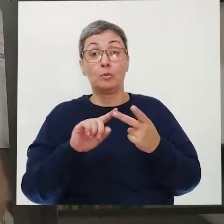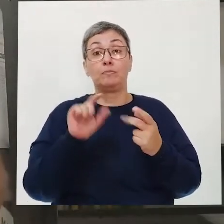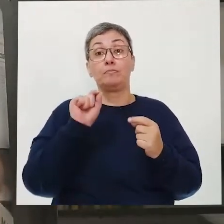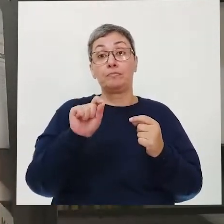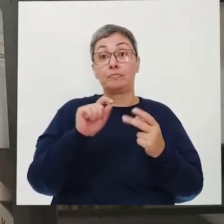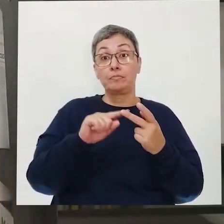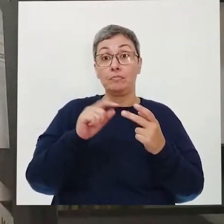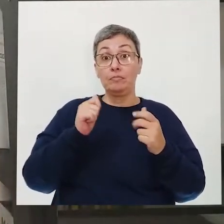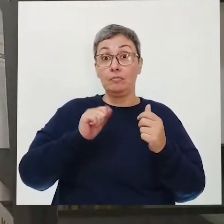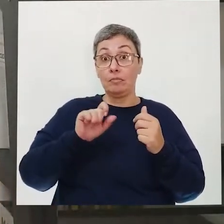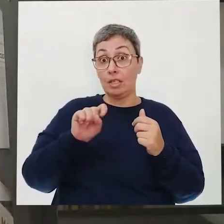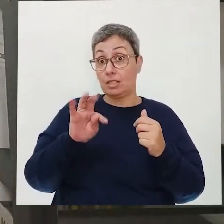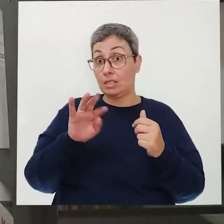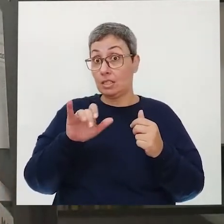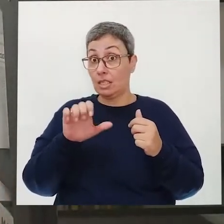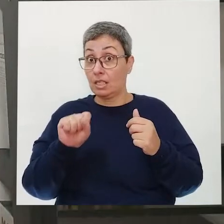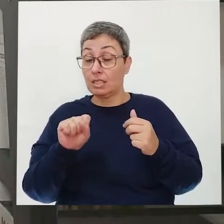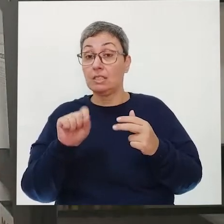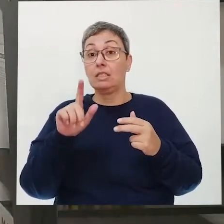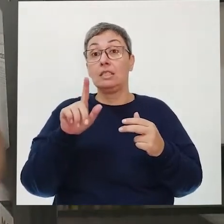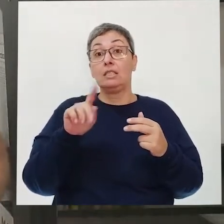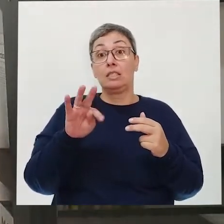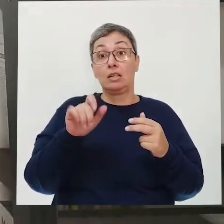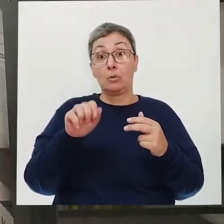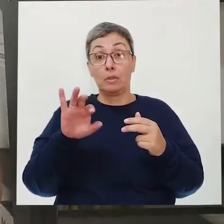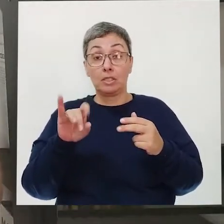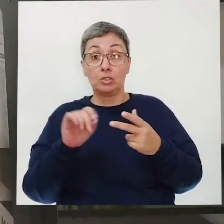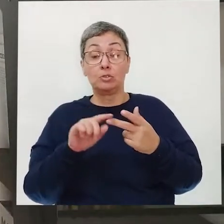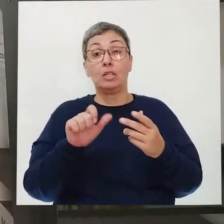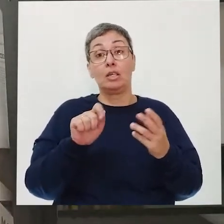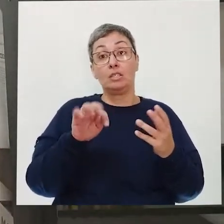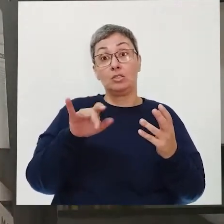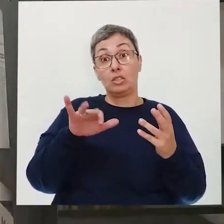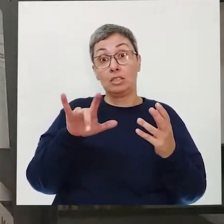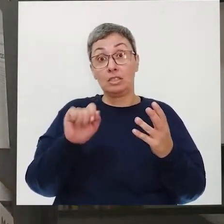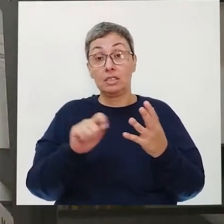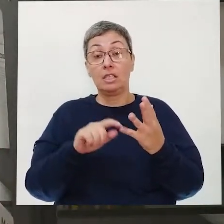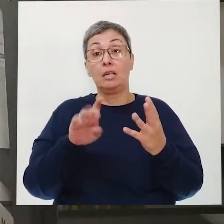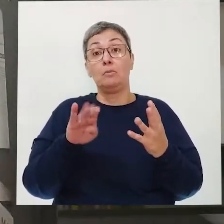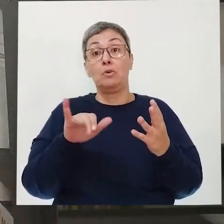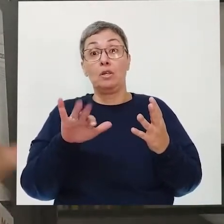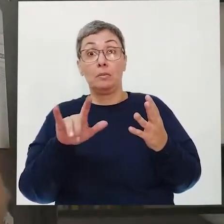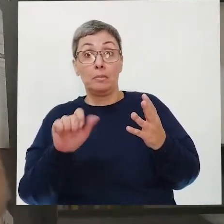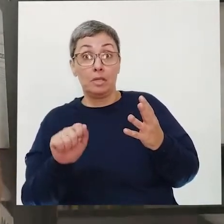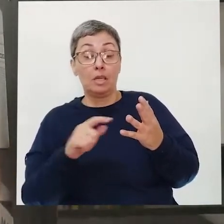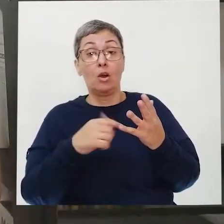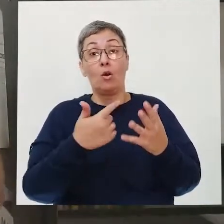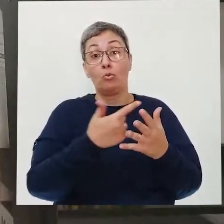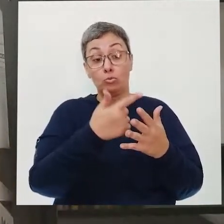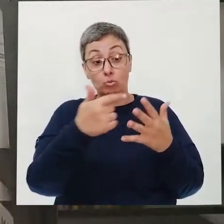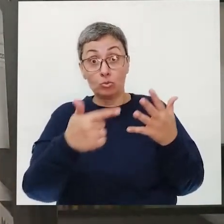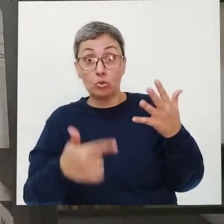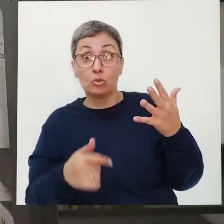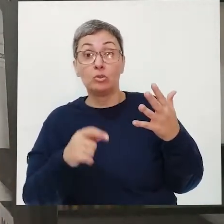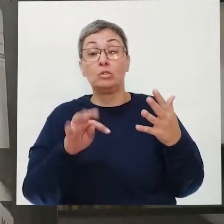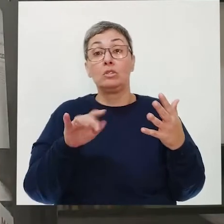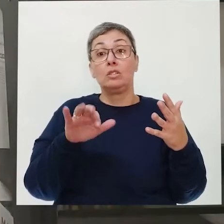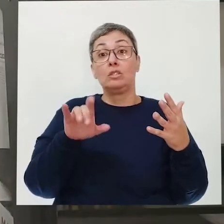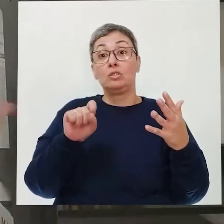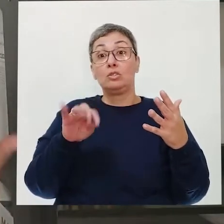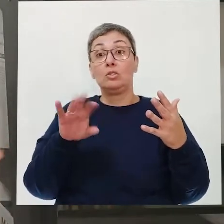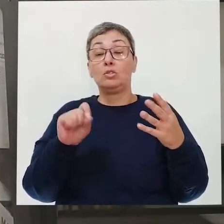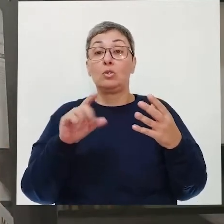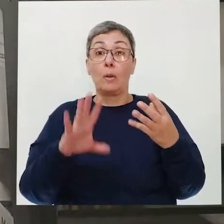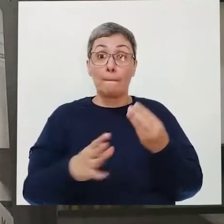transtorno de estresse, os traumáticos, anorexia, bulimia e outros transtornos em que o medo